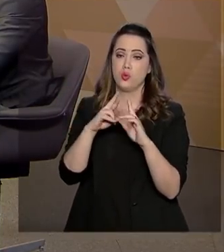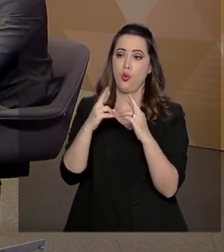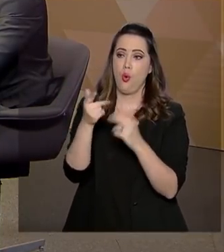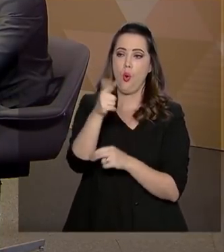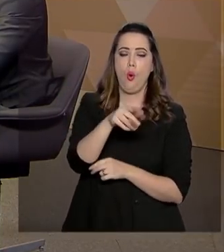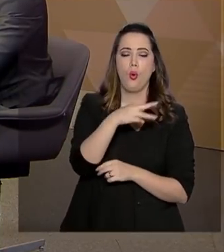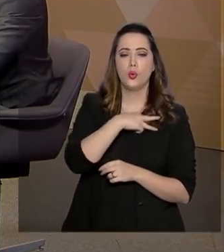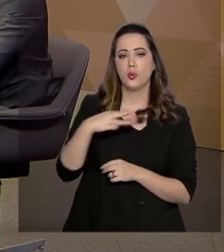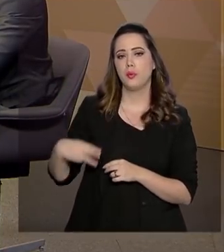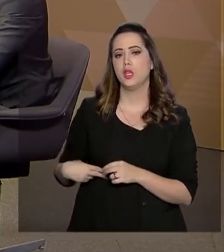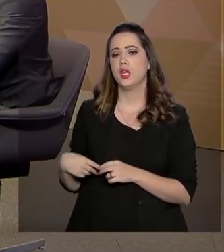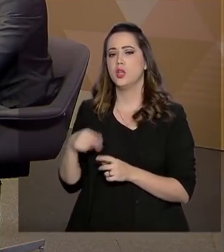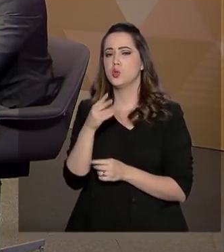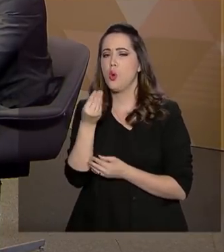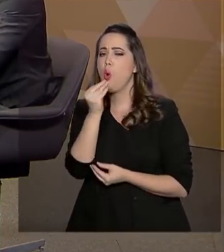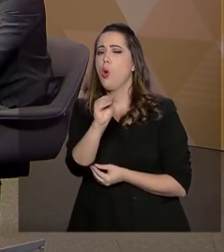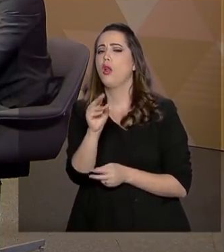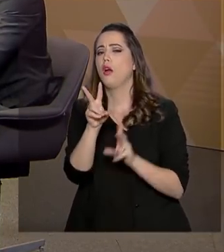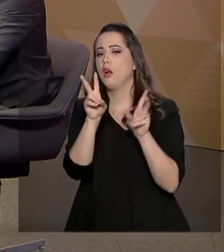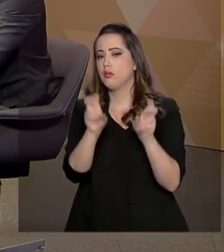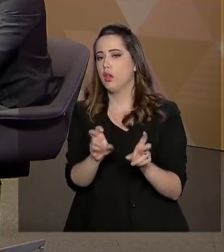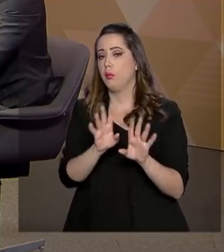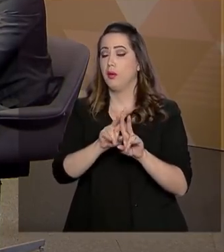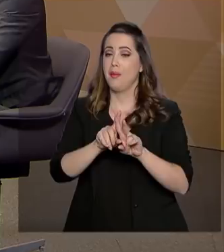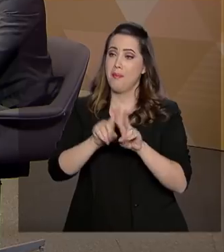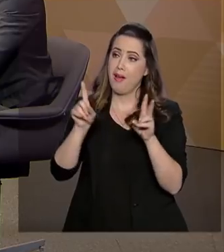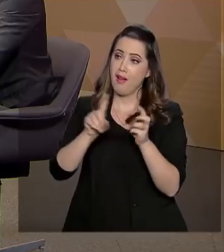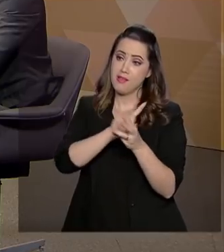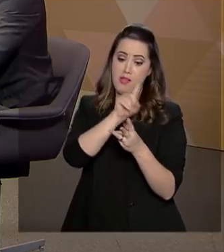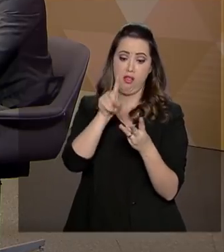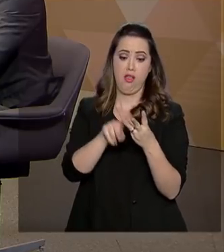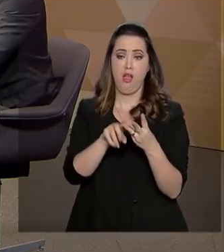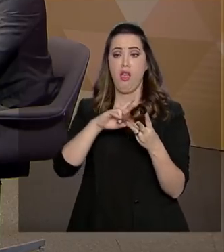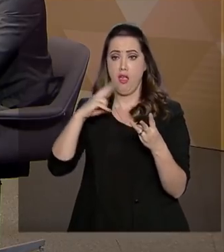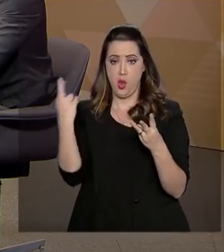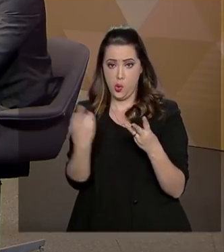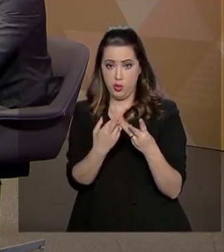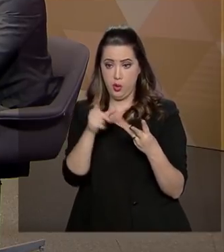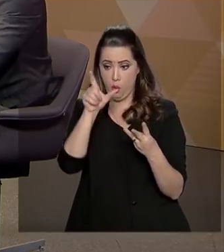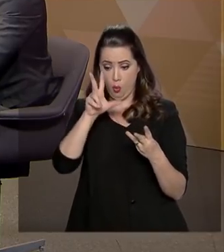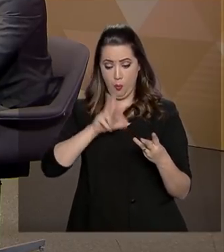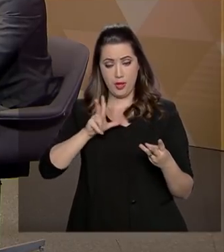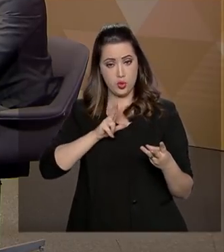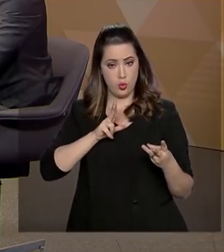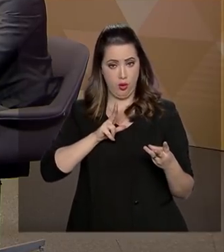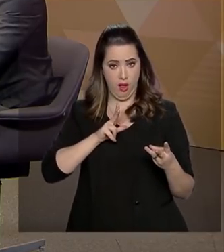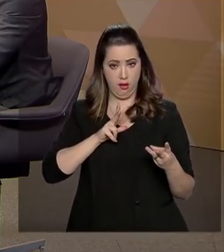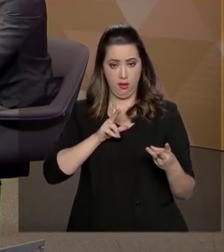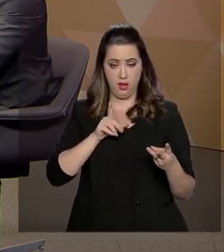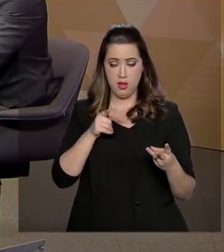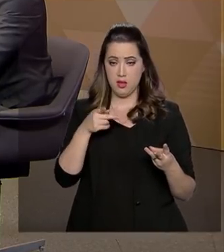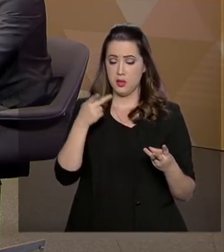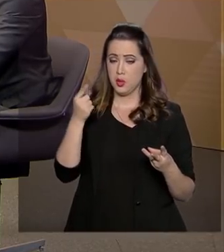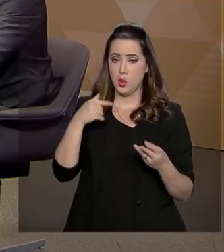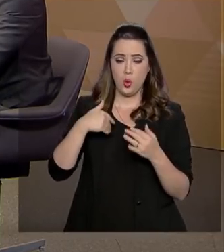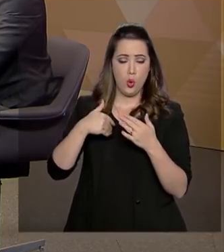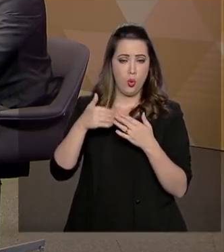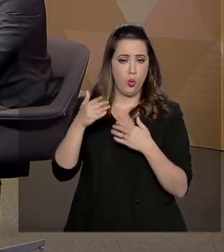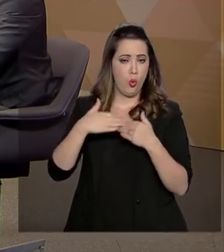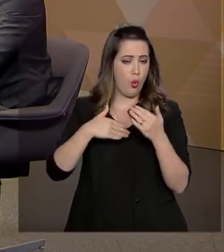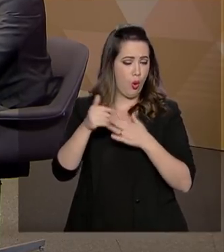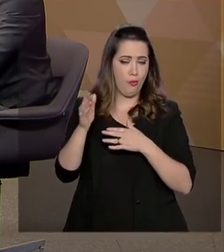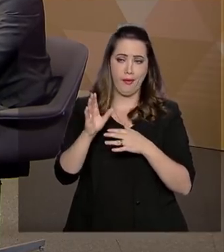interesses, ou seja, interesses... Não estou me referindo a interesses exclusos, qualquer interesse... Do